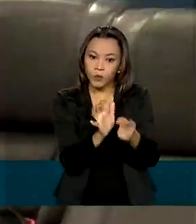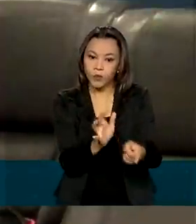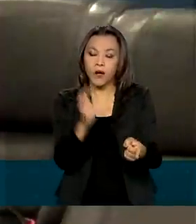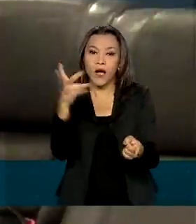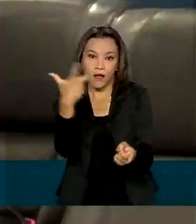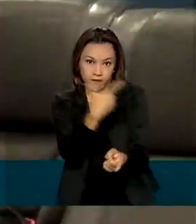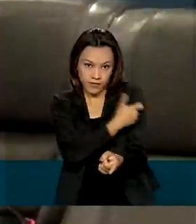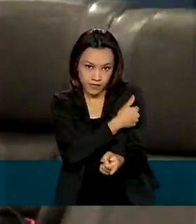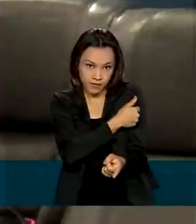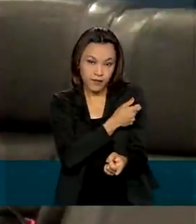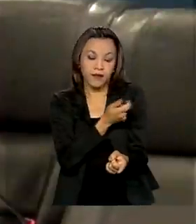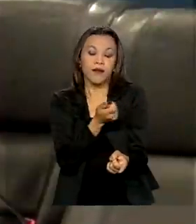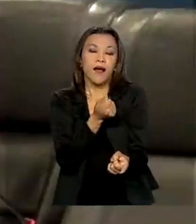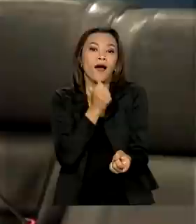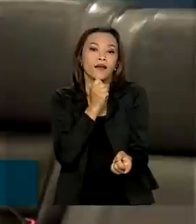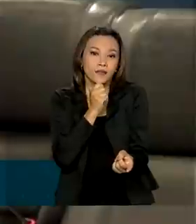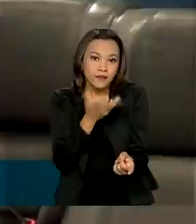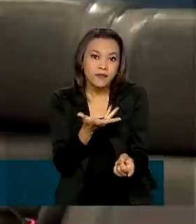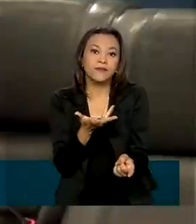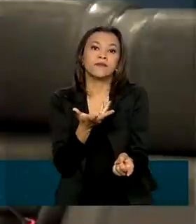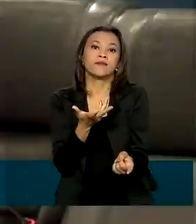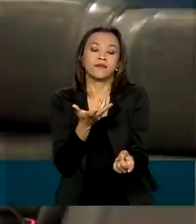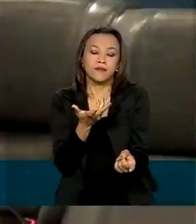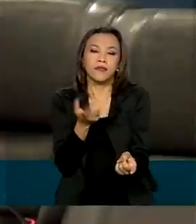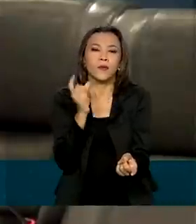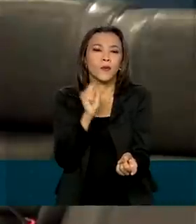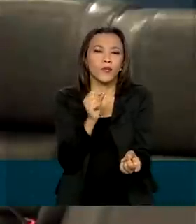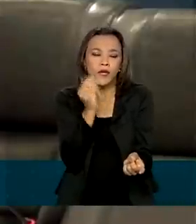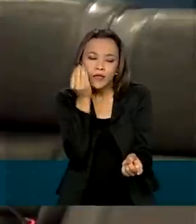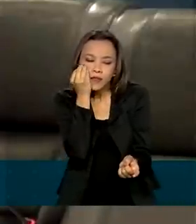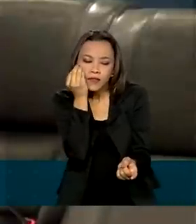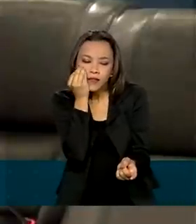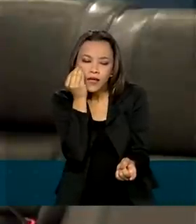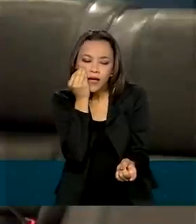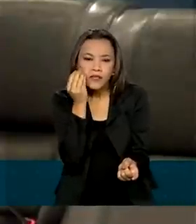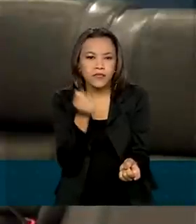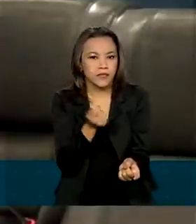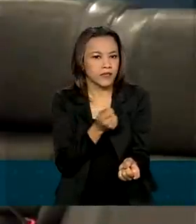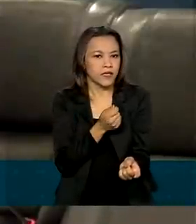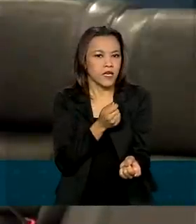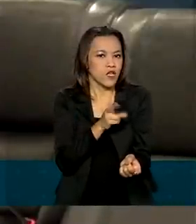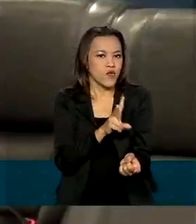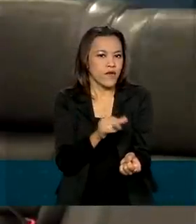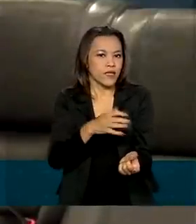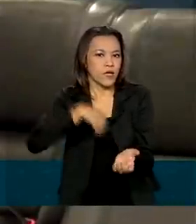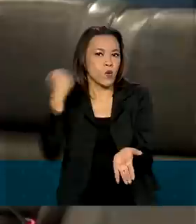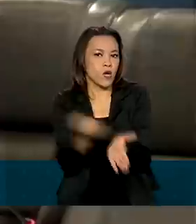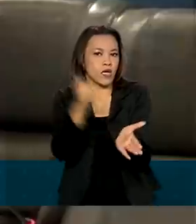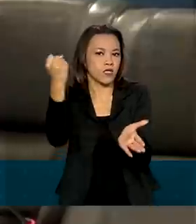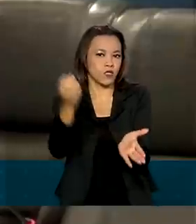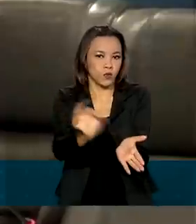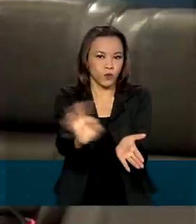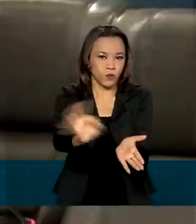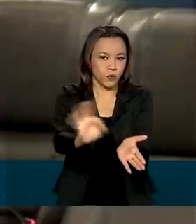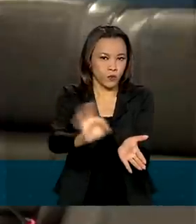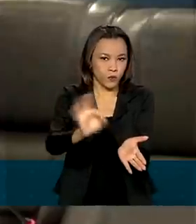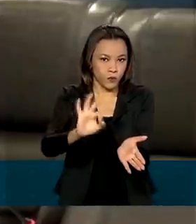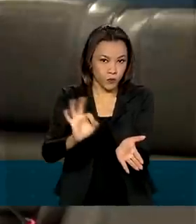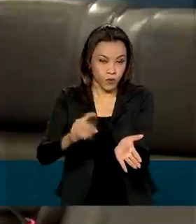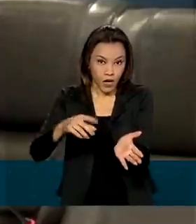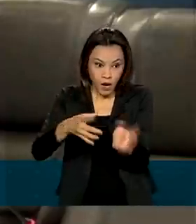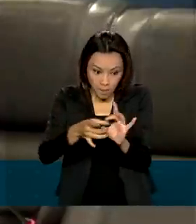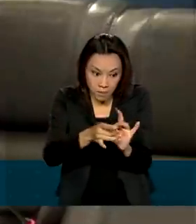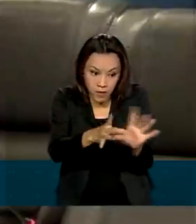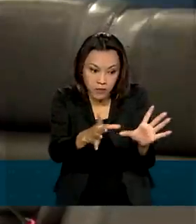vacina, ainda vai estar em fase experimental. Não vai ter o registro. A autorização não é um